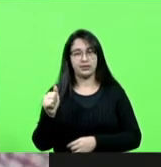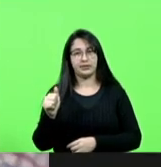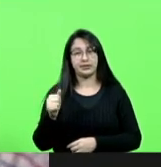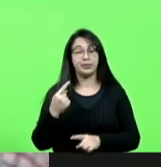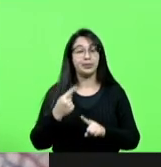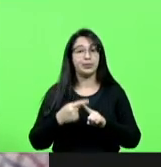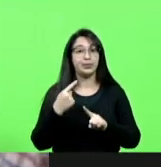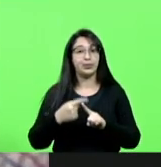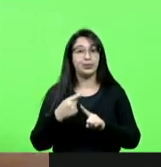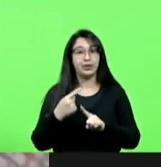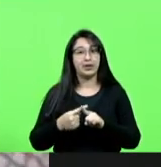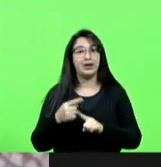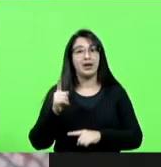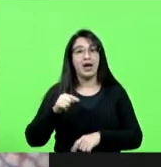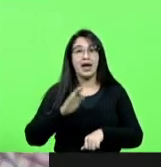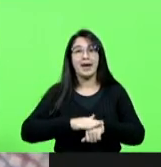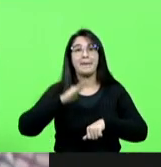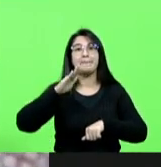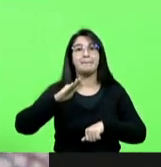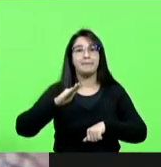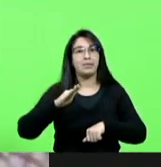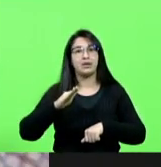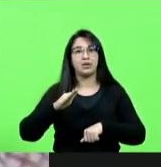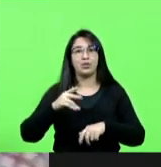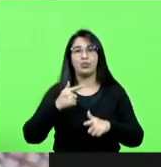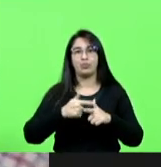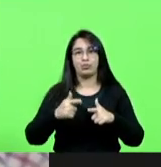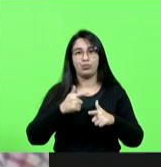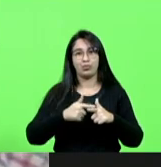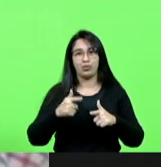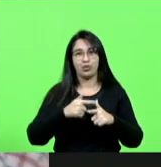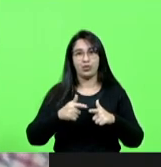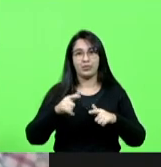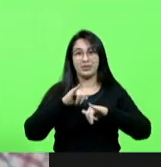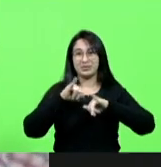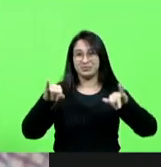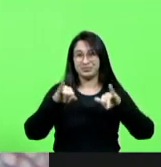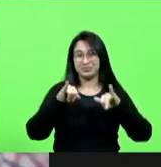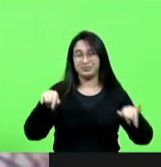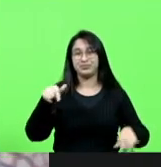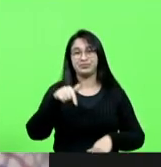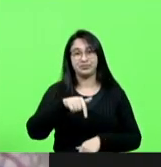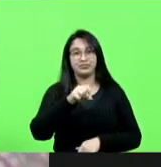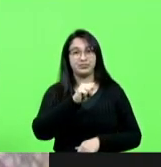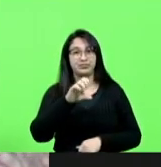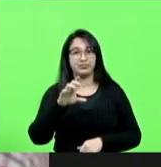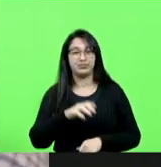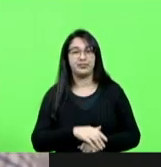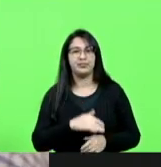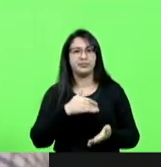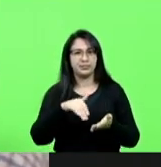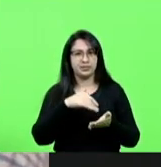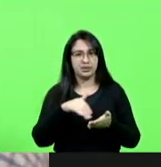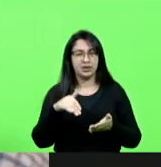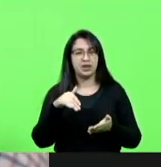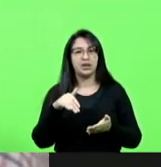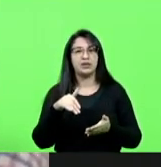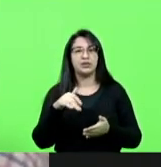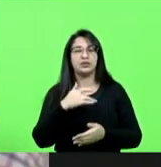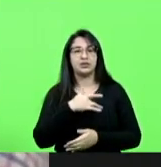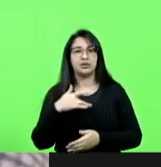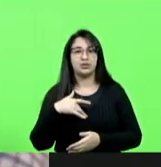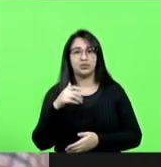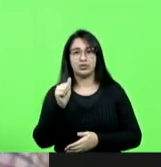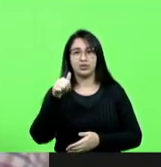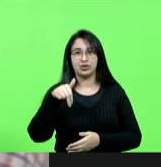porque é o maior escândalo de toda a história de Santa Catarina, pois é, esse secretário de Saúde André Mota parece